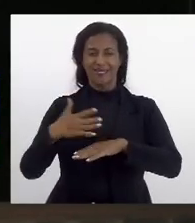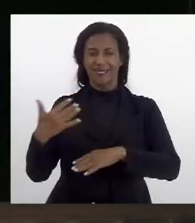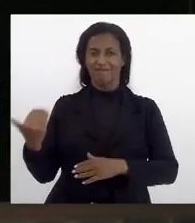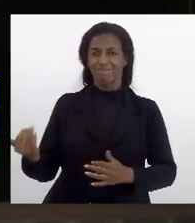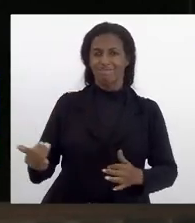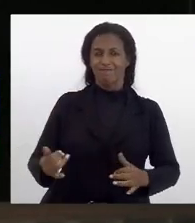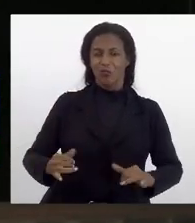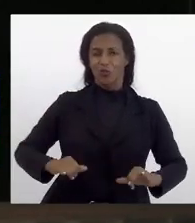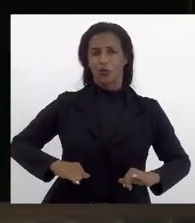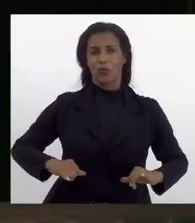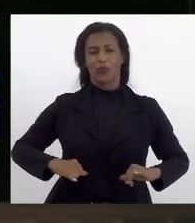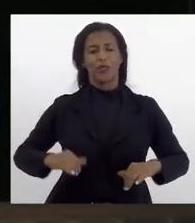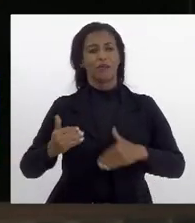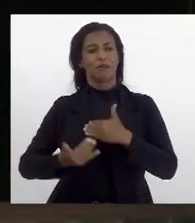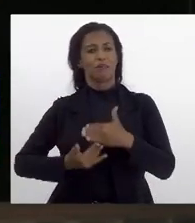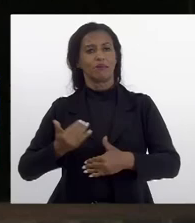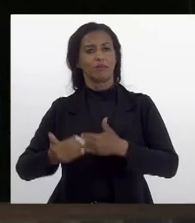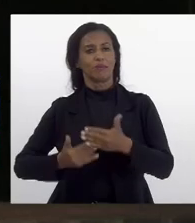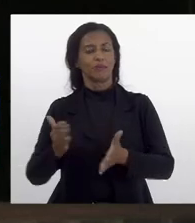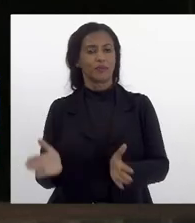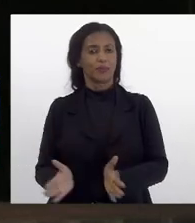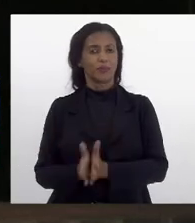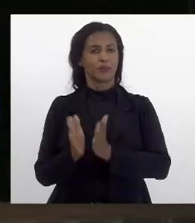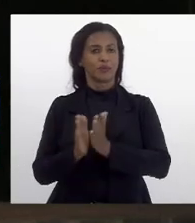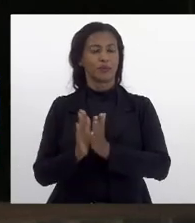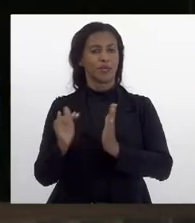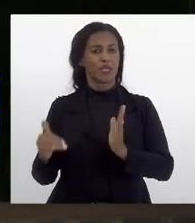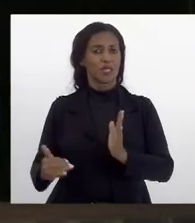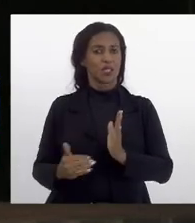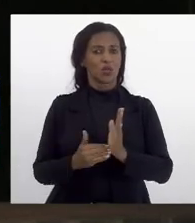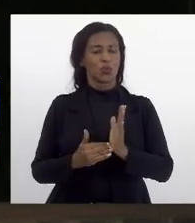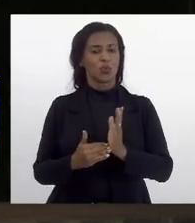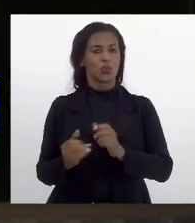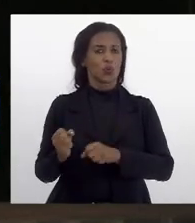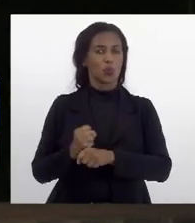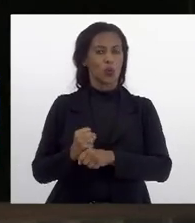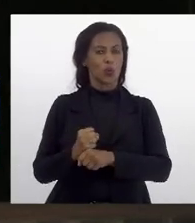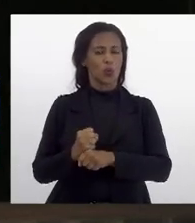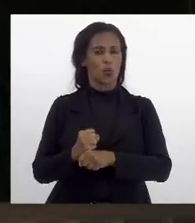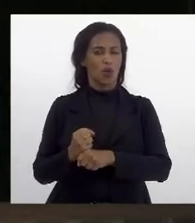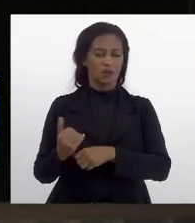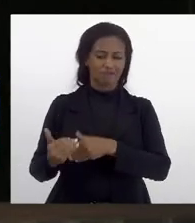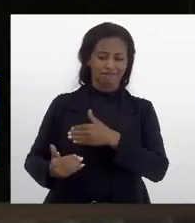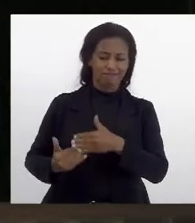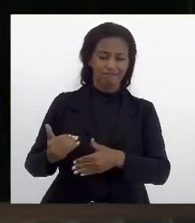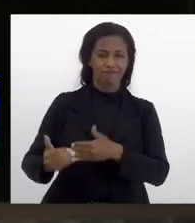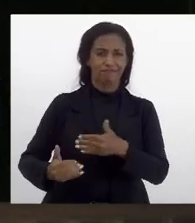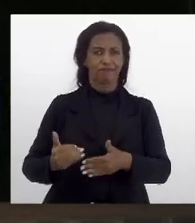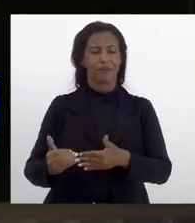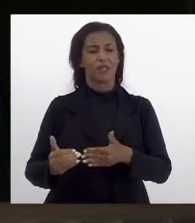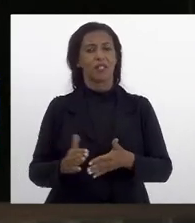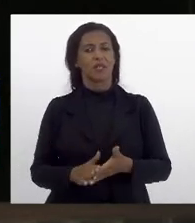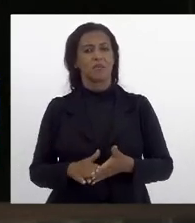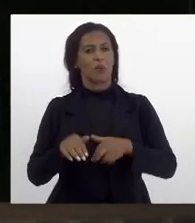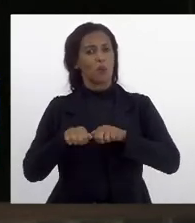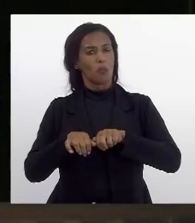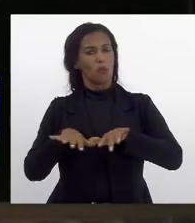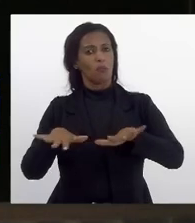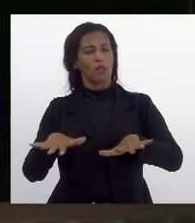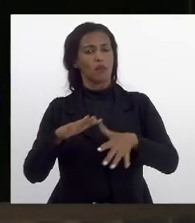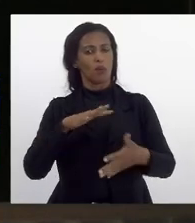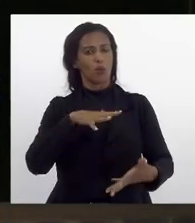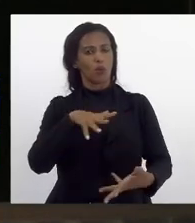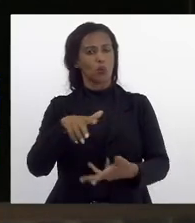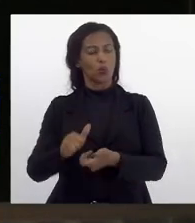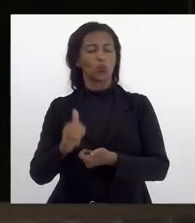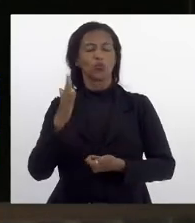pelo processo de empobrecimento nesse último ano e meio né um processo pandêmico no mundo